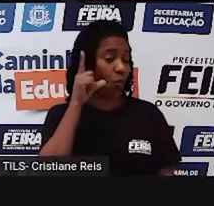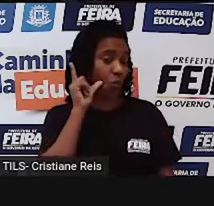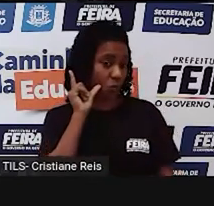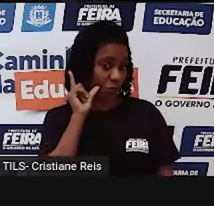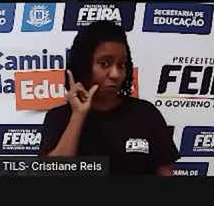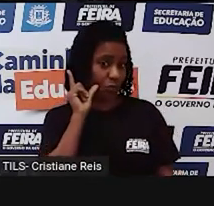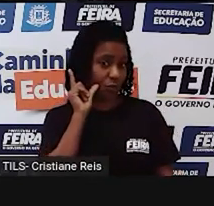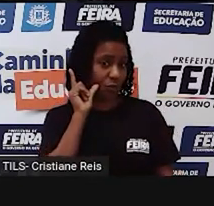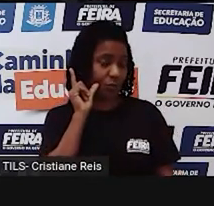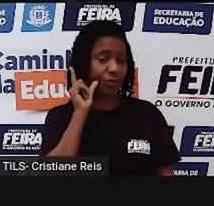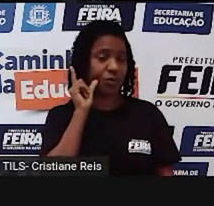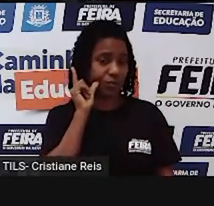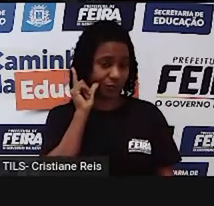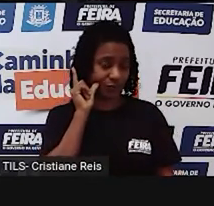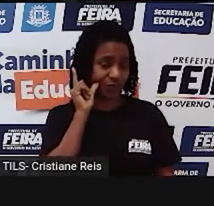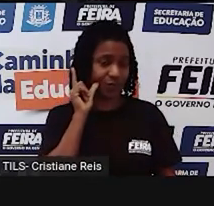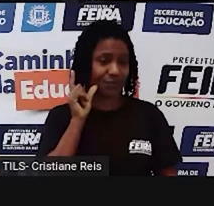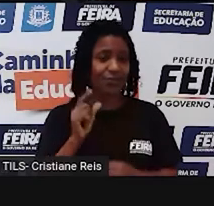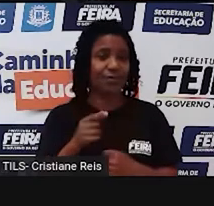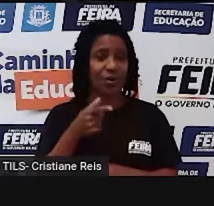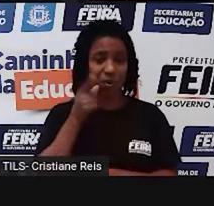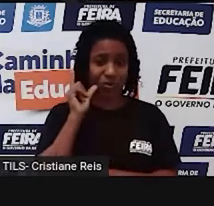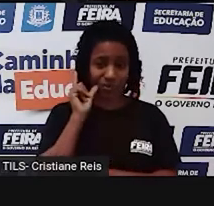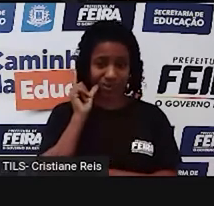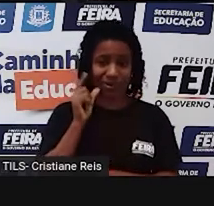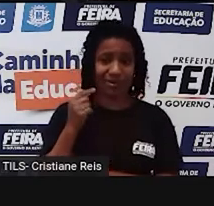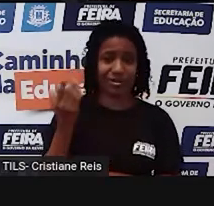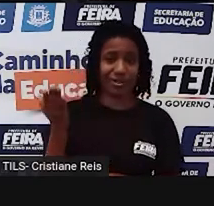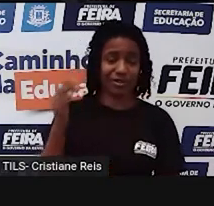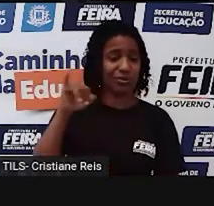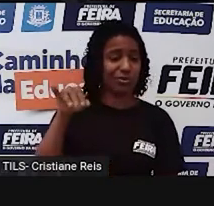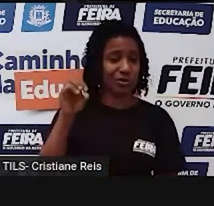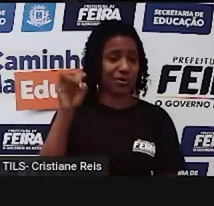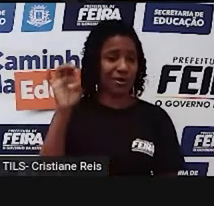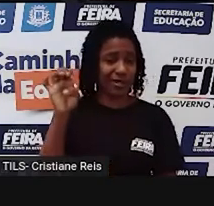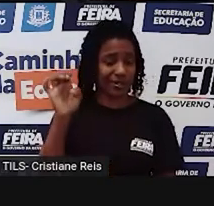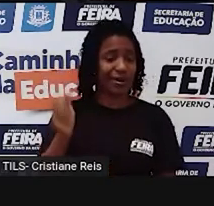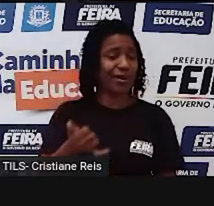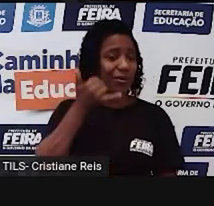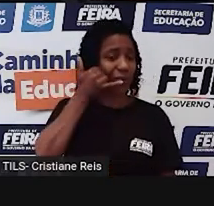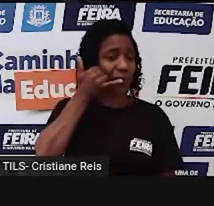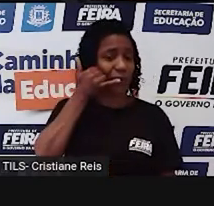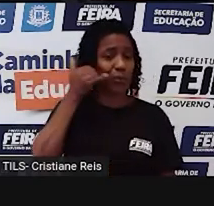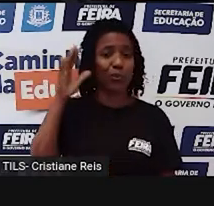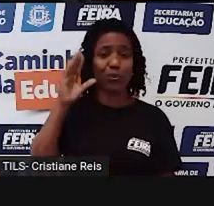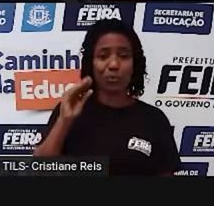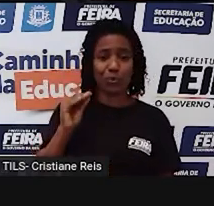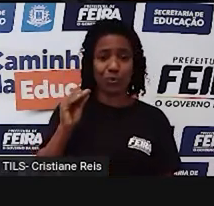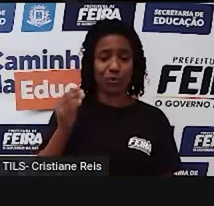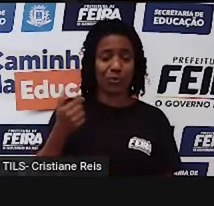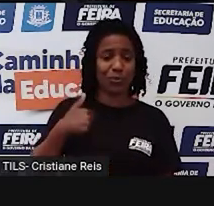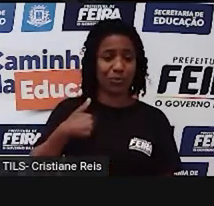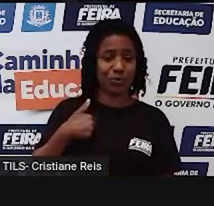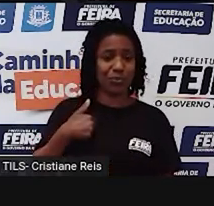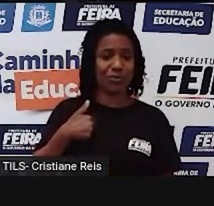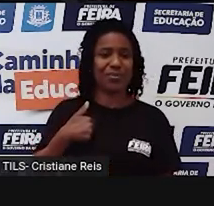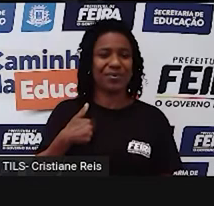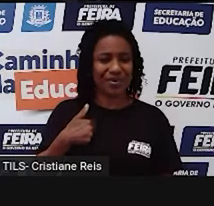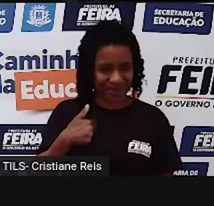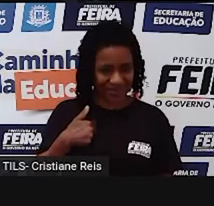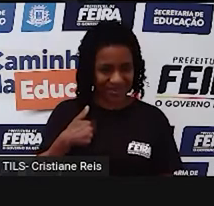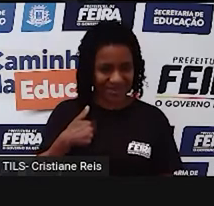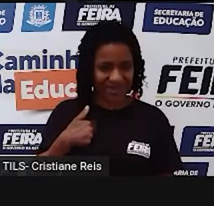Joey telefonou para mim à noite. Observe, yesterday even é